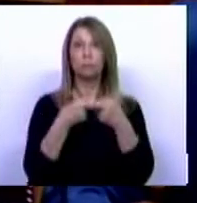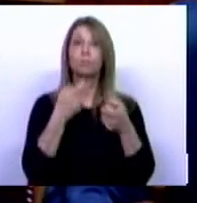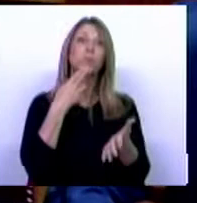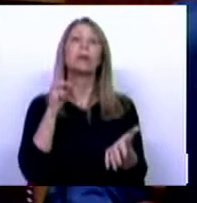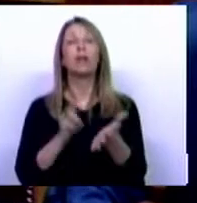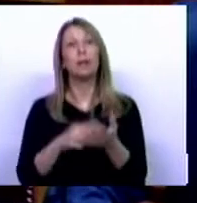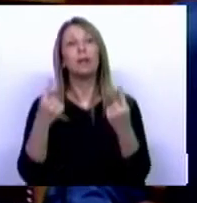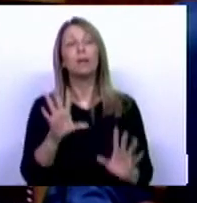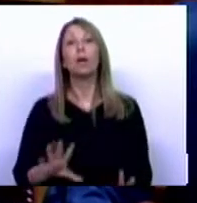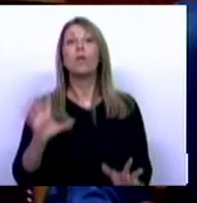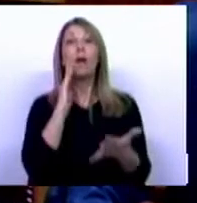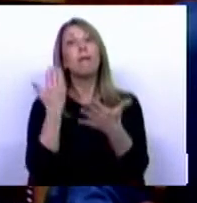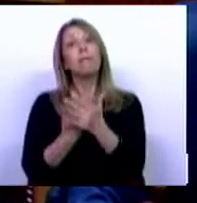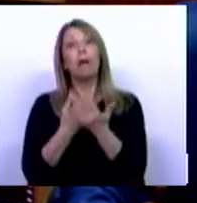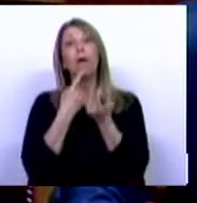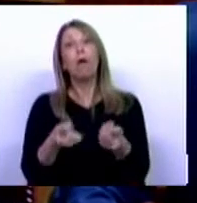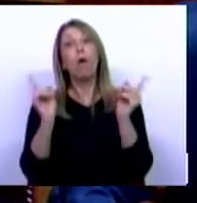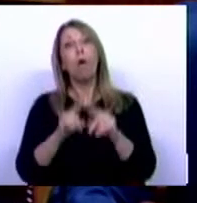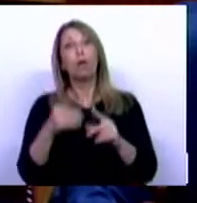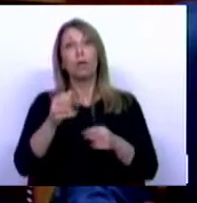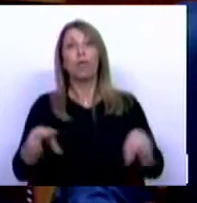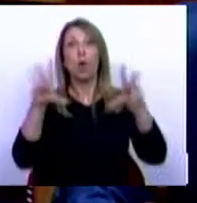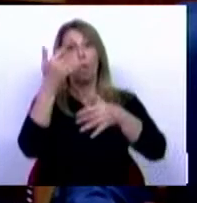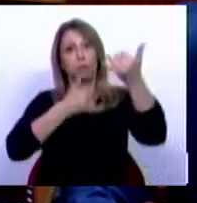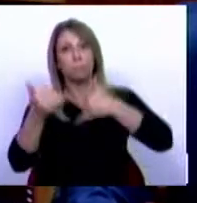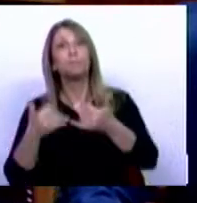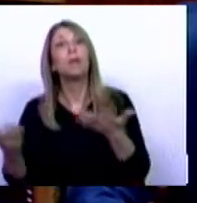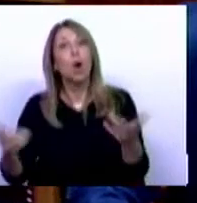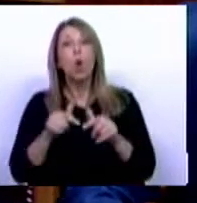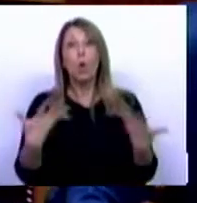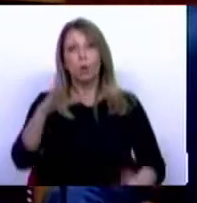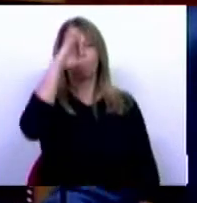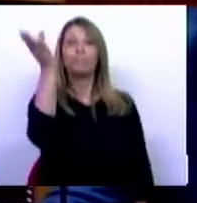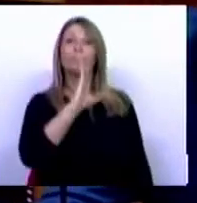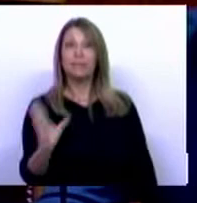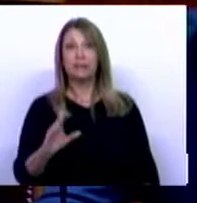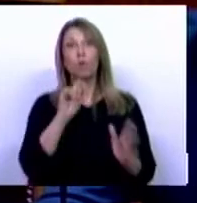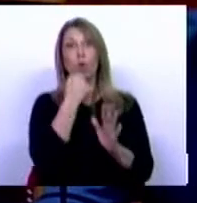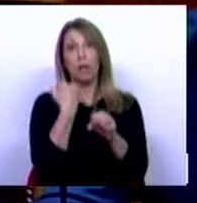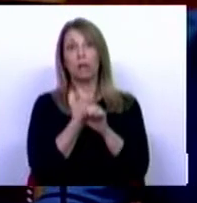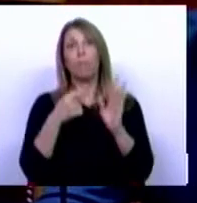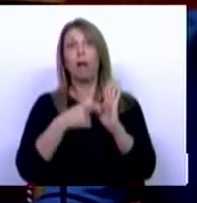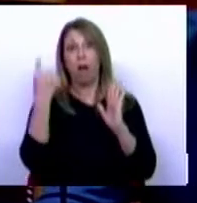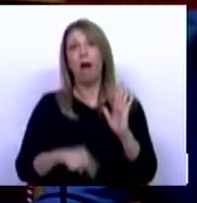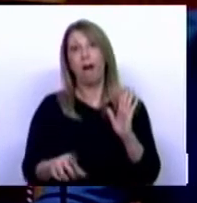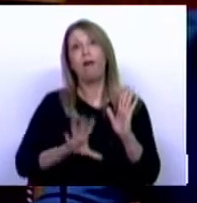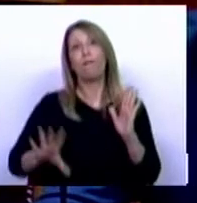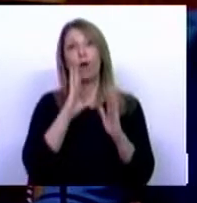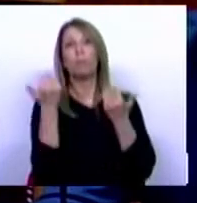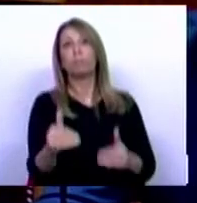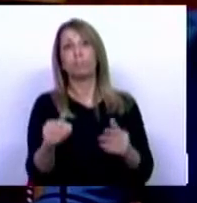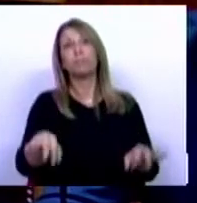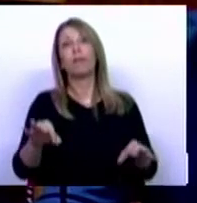mecanismos que promovam a sua renovação. Hoje em dia é sabido que existe no Código de Trabalho um mecanismo da caducidade. Essa possibilidade